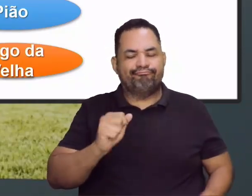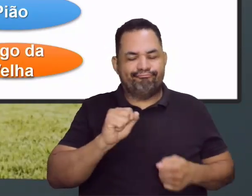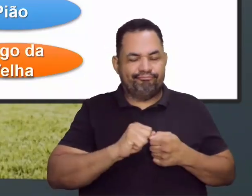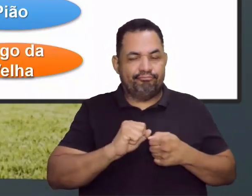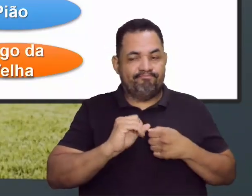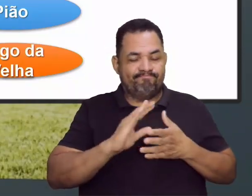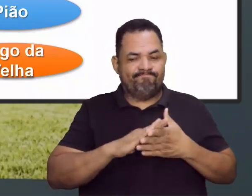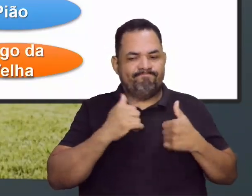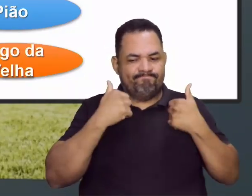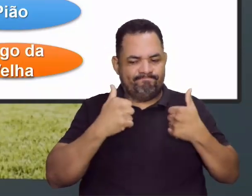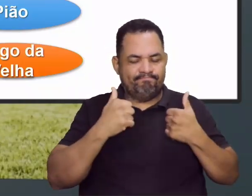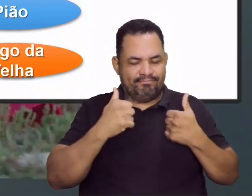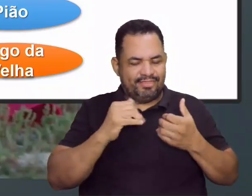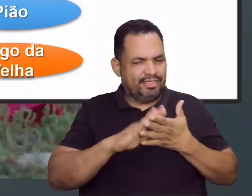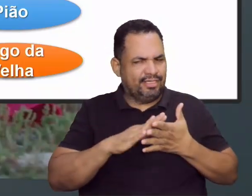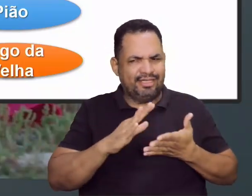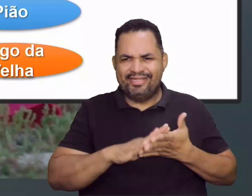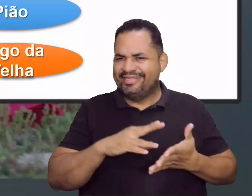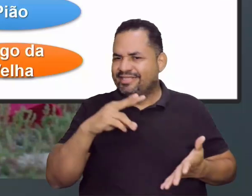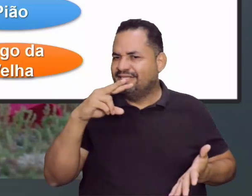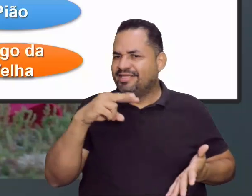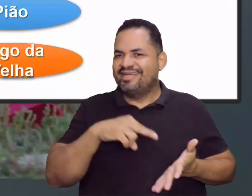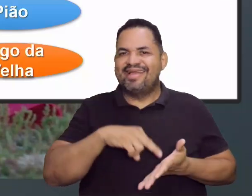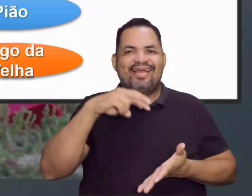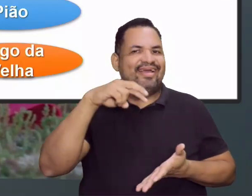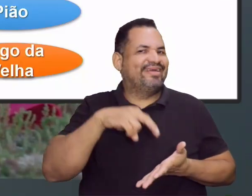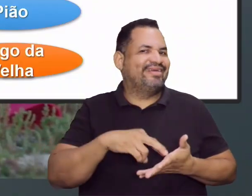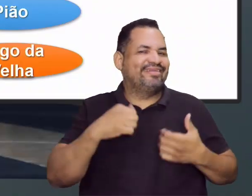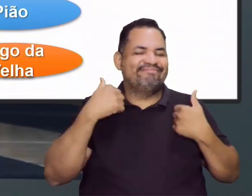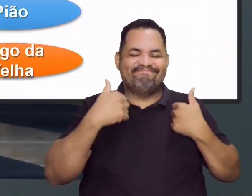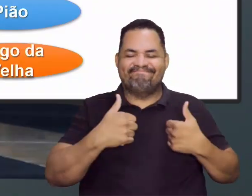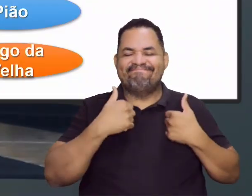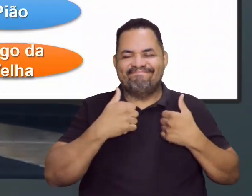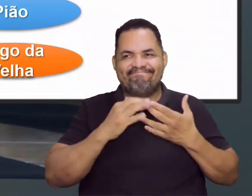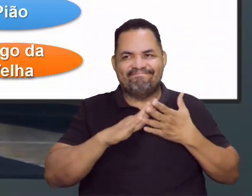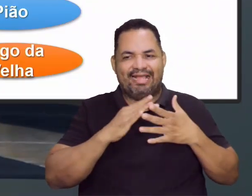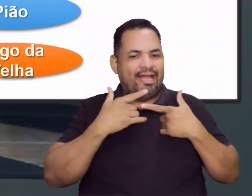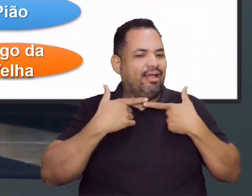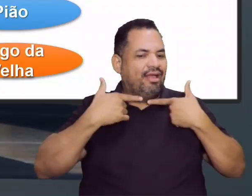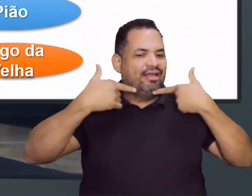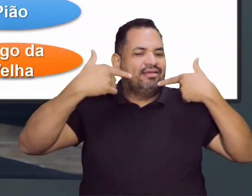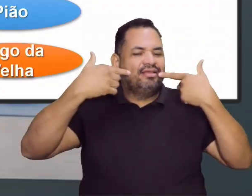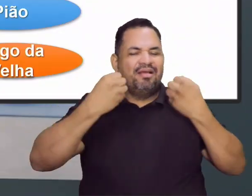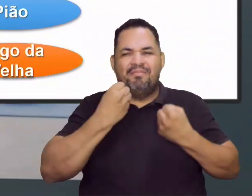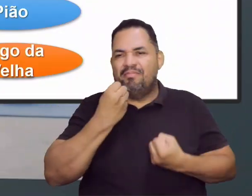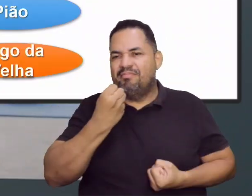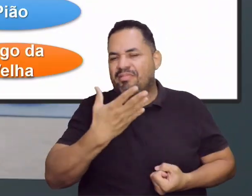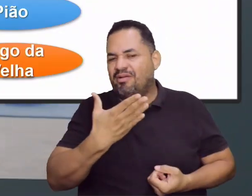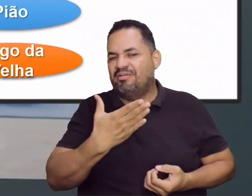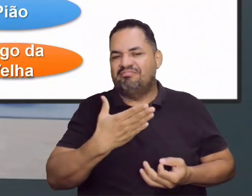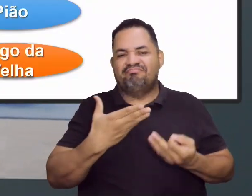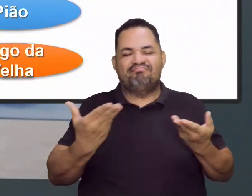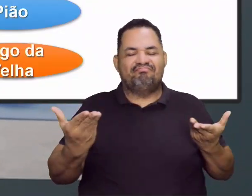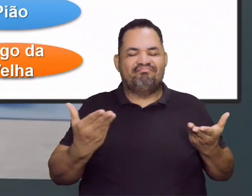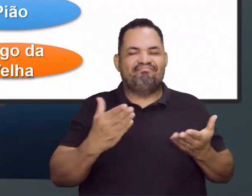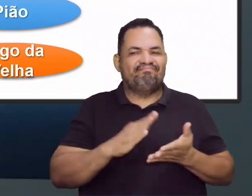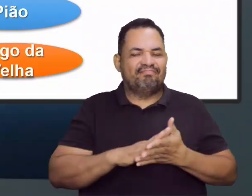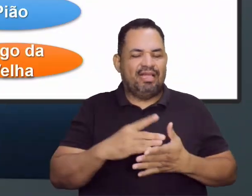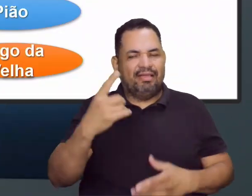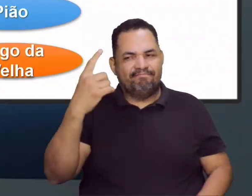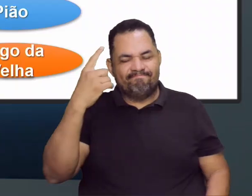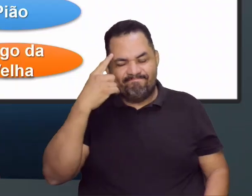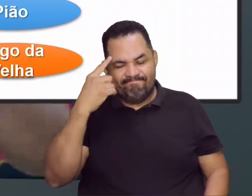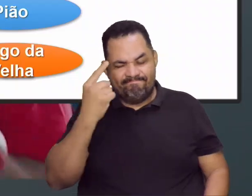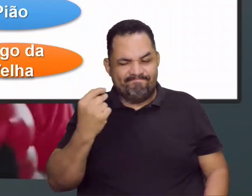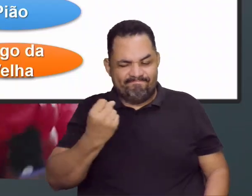e é muito divertido, né? Deixa a gente, assim, com uma boa energia, deixa a gente pensando